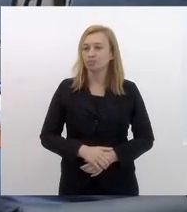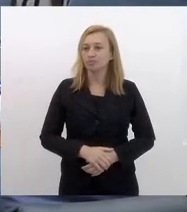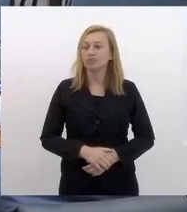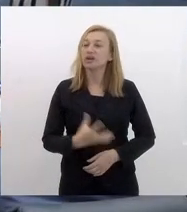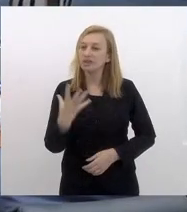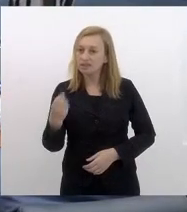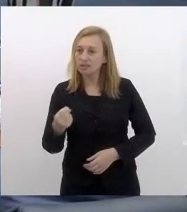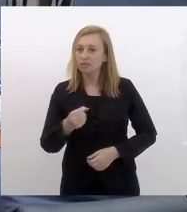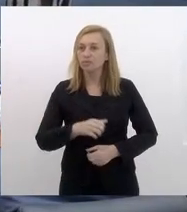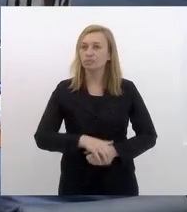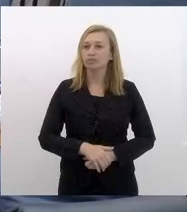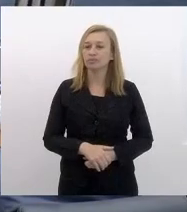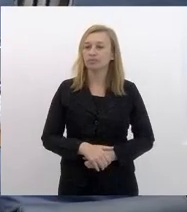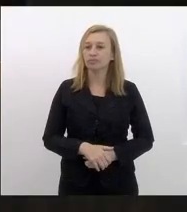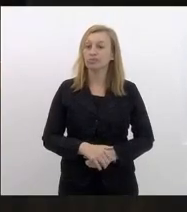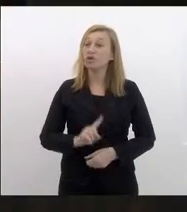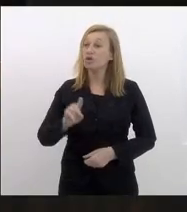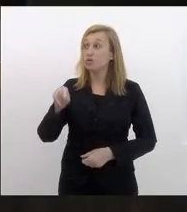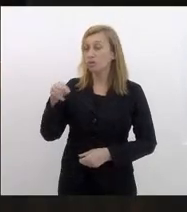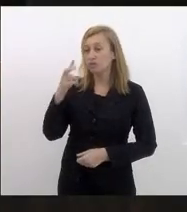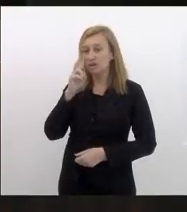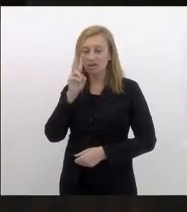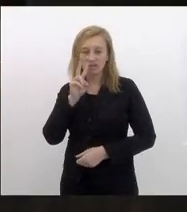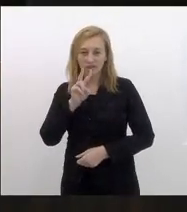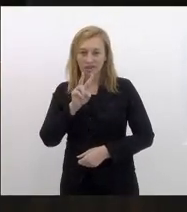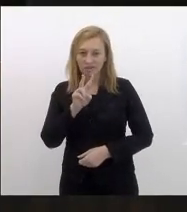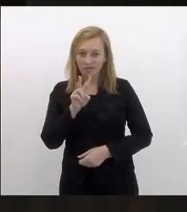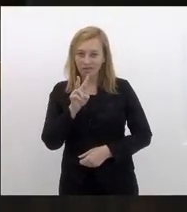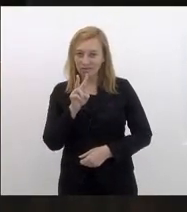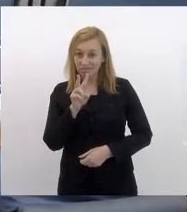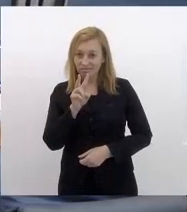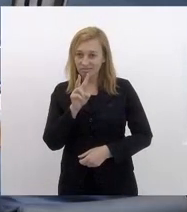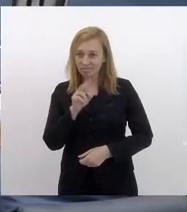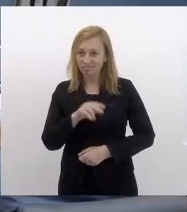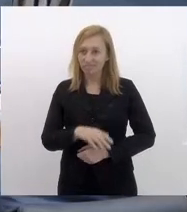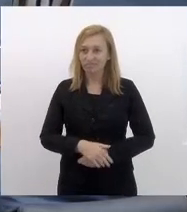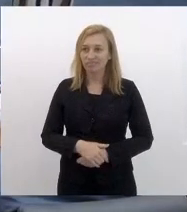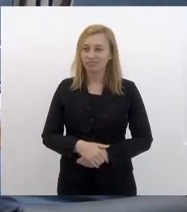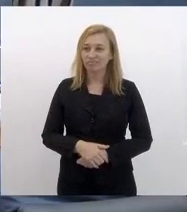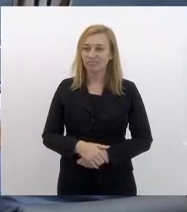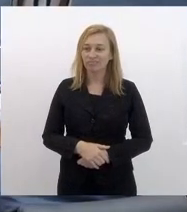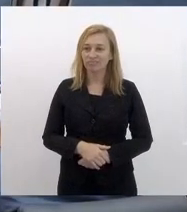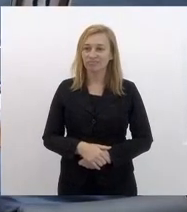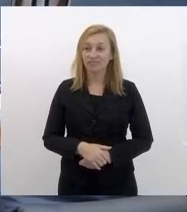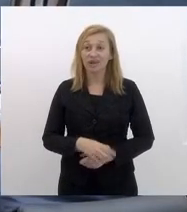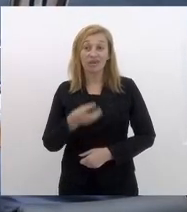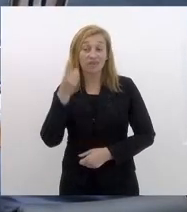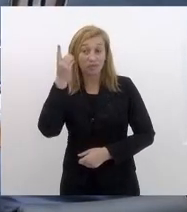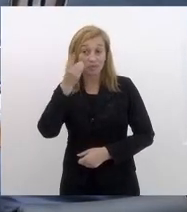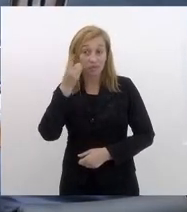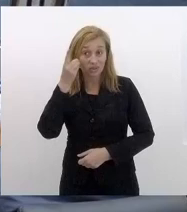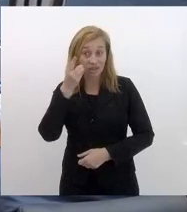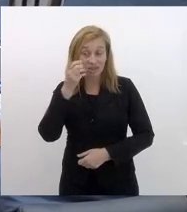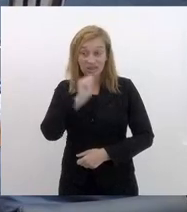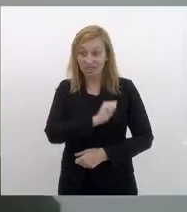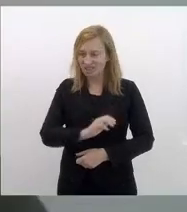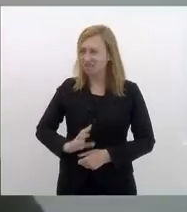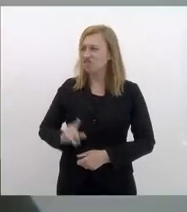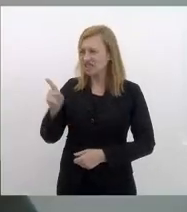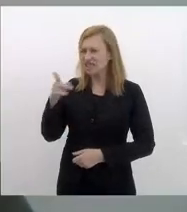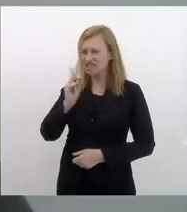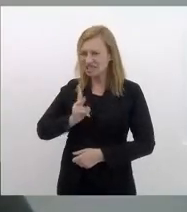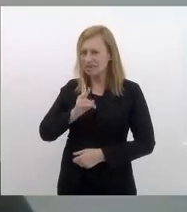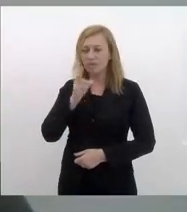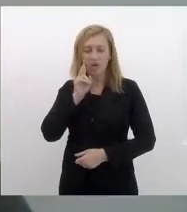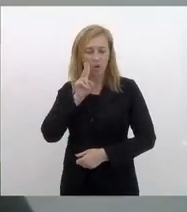favorável faltou aquela olhadinha para a câmera sub para o deputado Vossa Excelência sempre